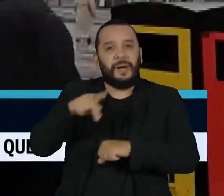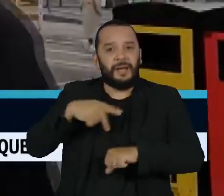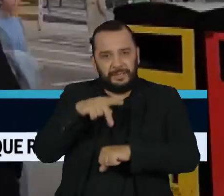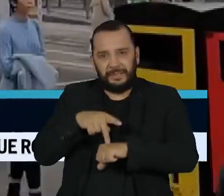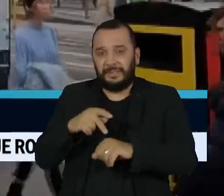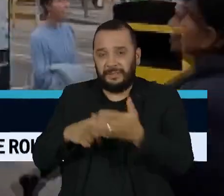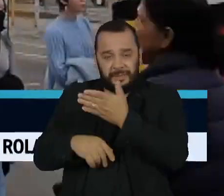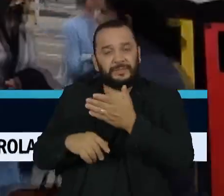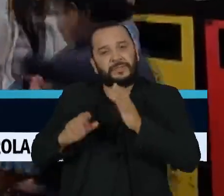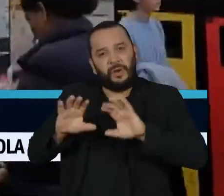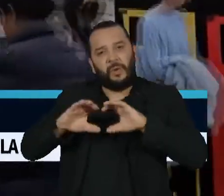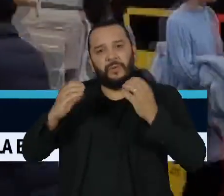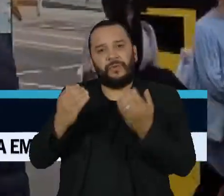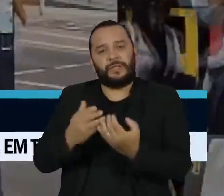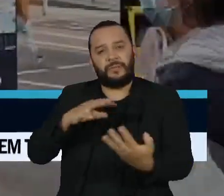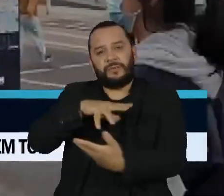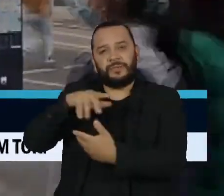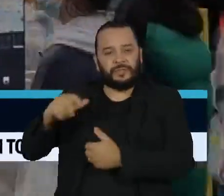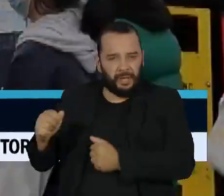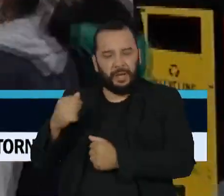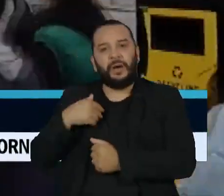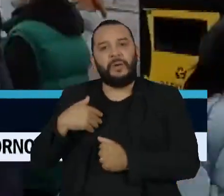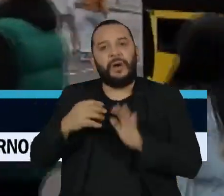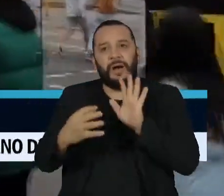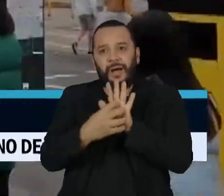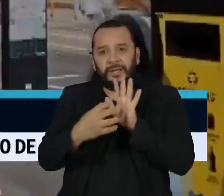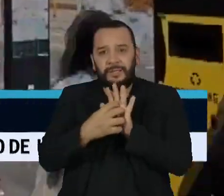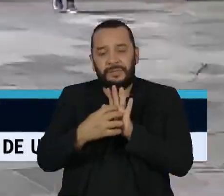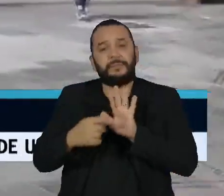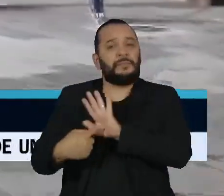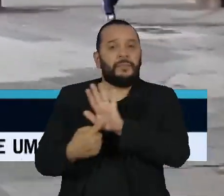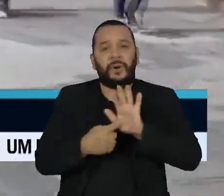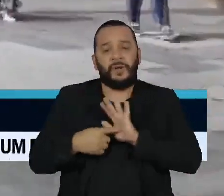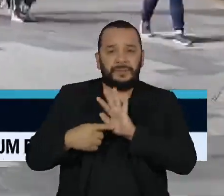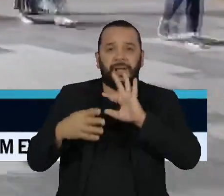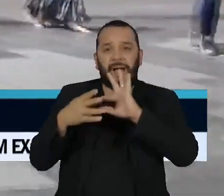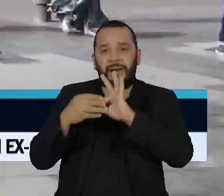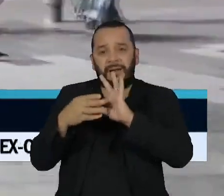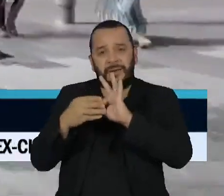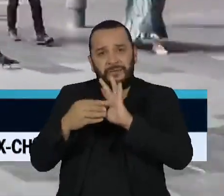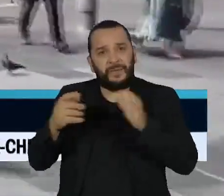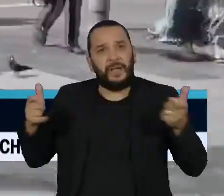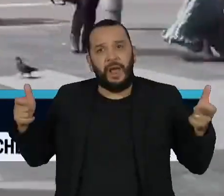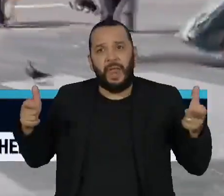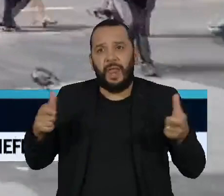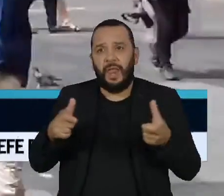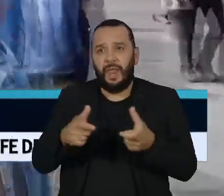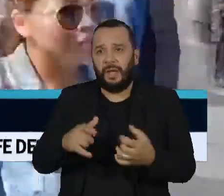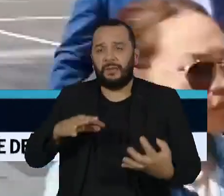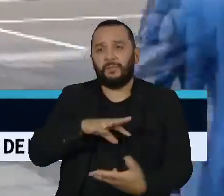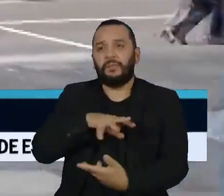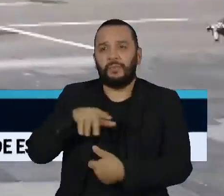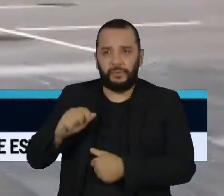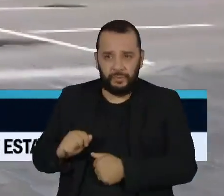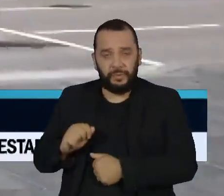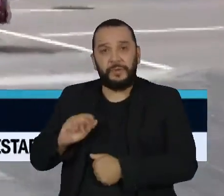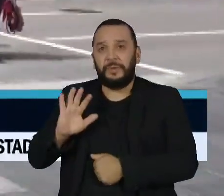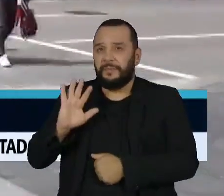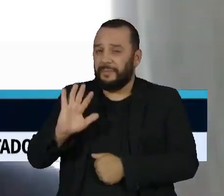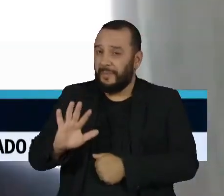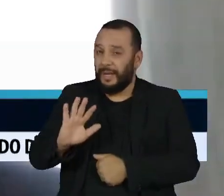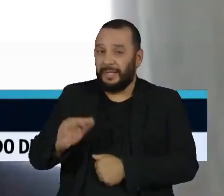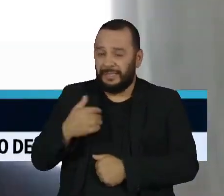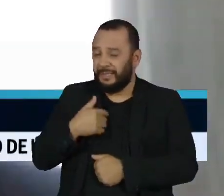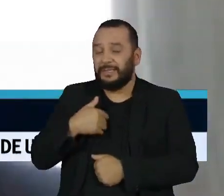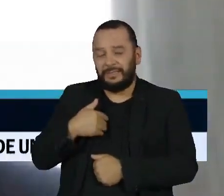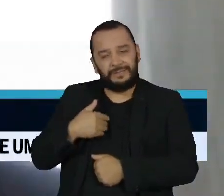mostram que a presença do HIV está em queda em todo o mundo, mas abaixo da expectativa para atingir a meta da ONU.